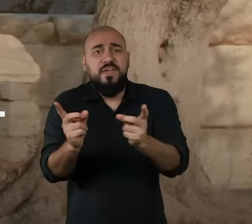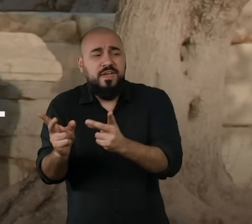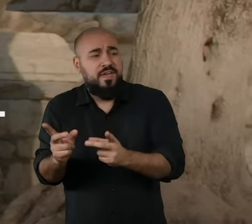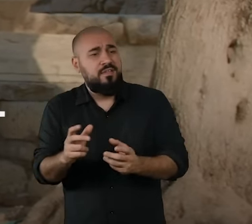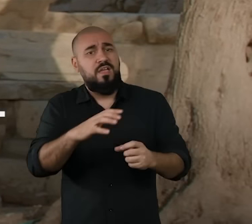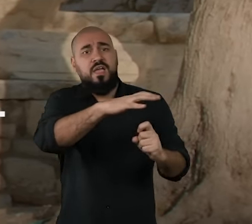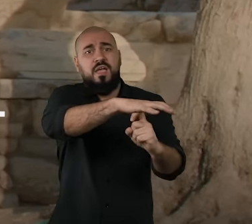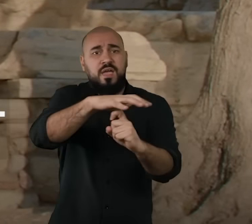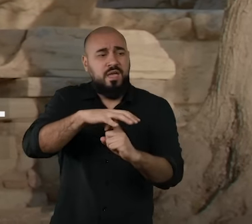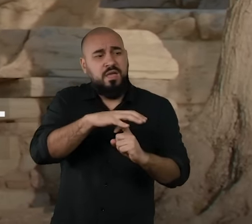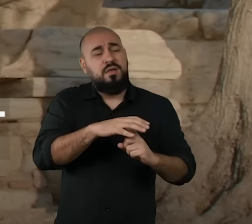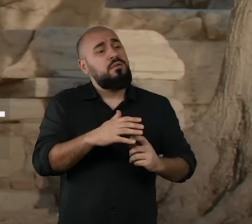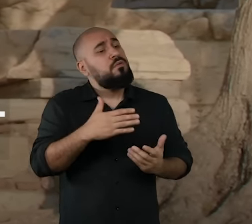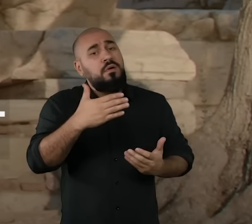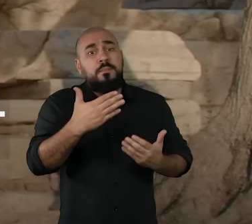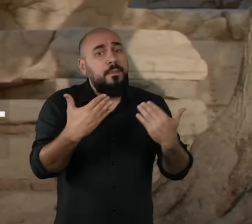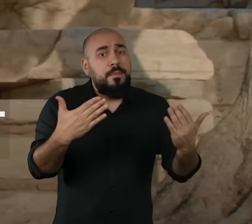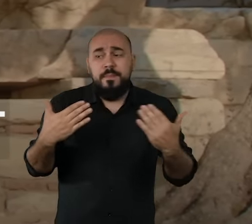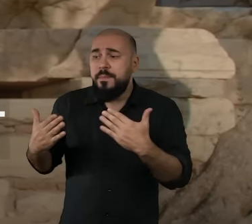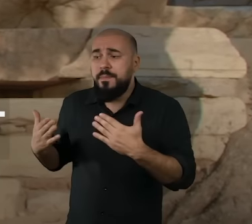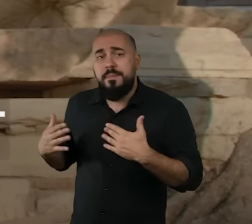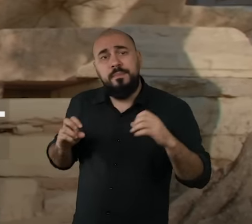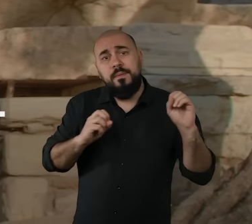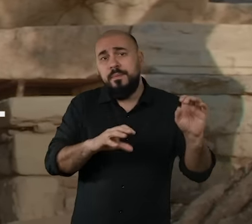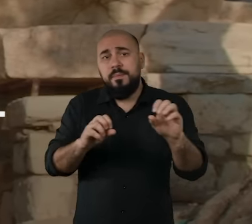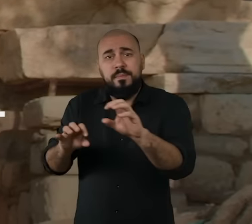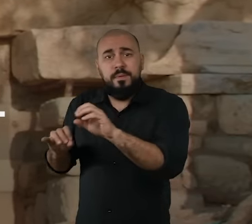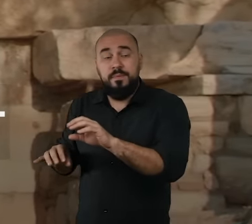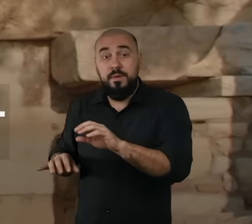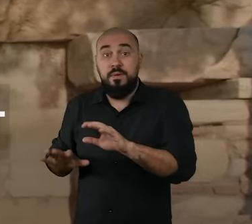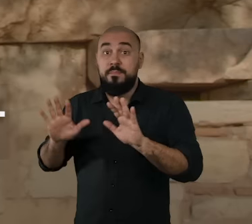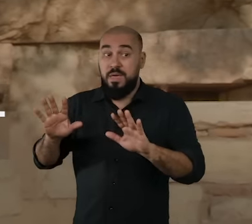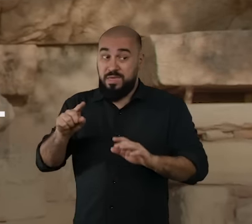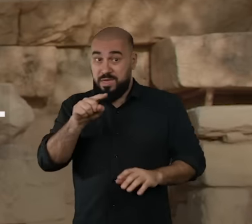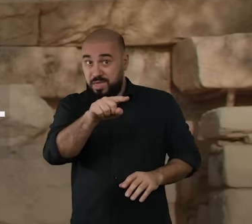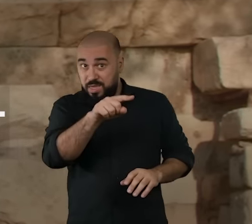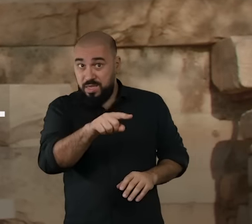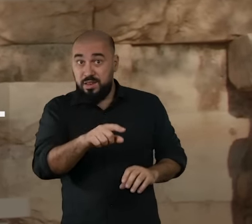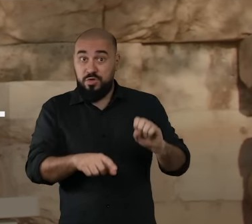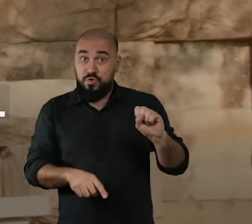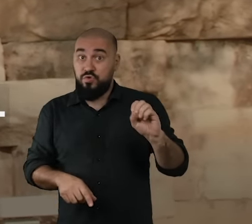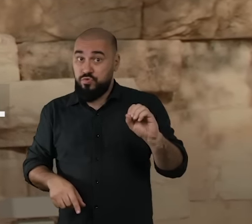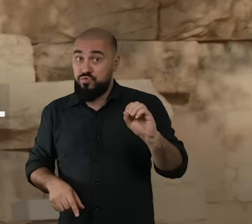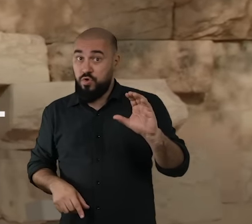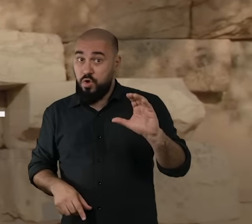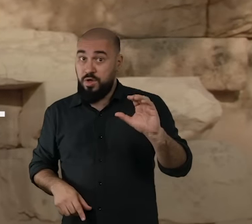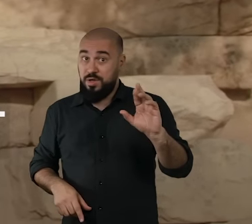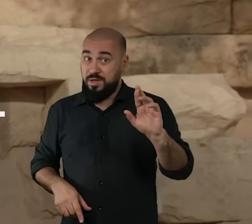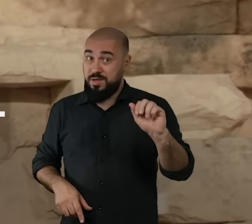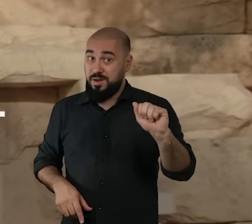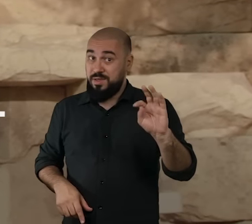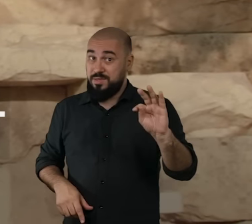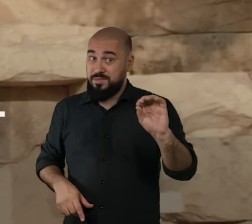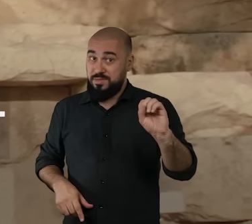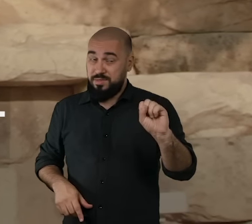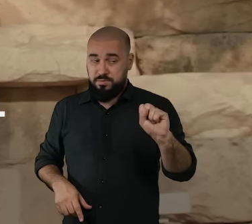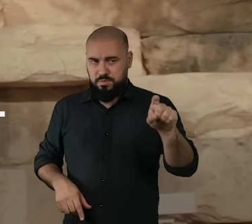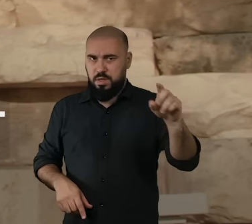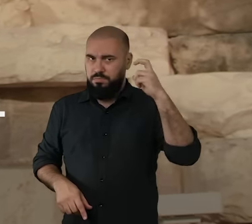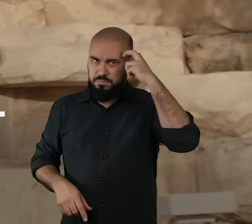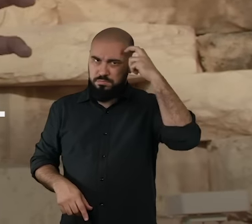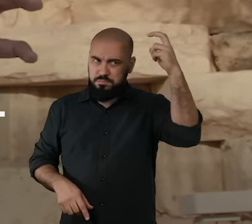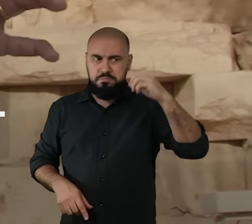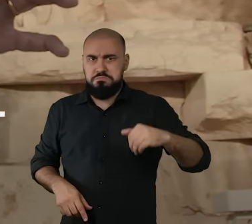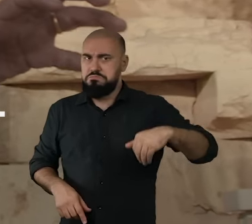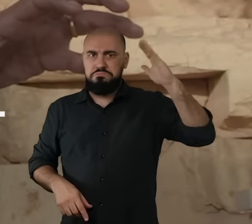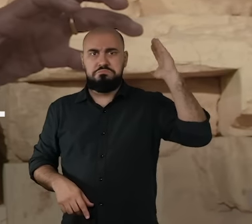mais talentoso de todos os sofistas. Qualquer um parava para escutar os ensinamentos de Sócrates. Era um ensinamento,